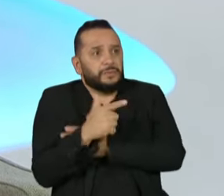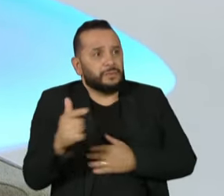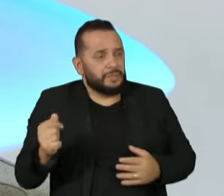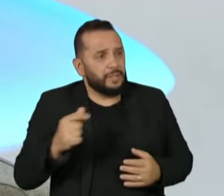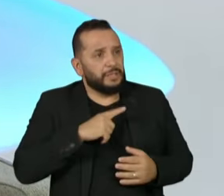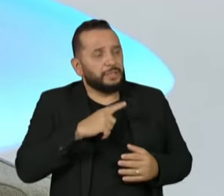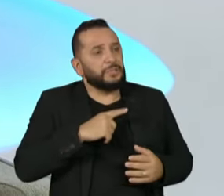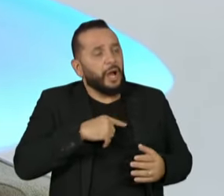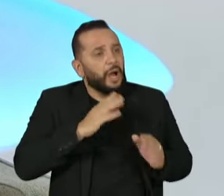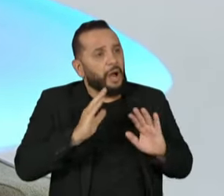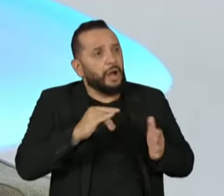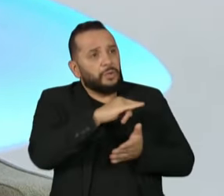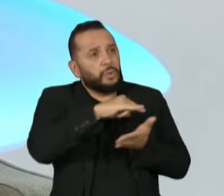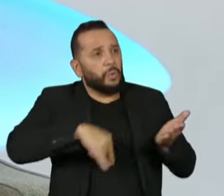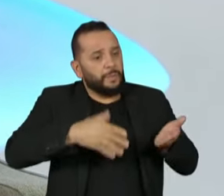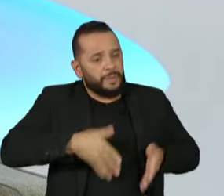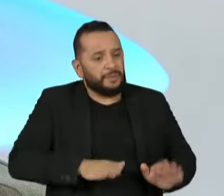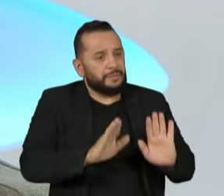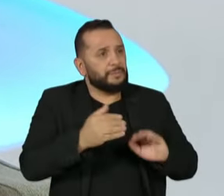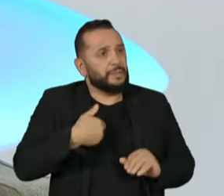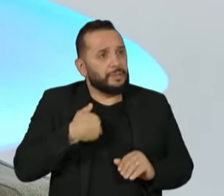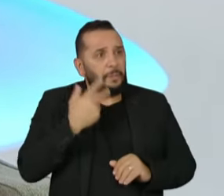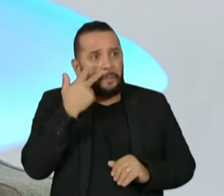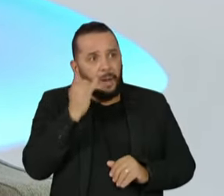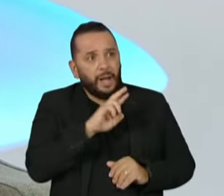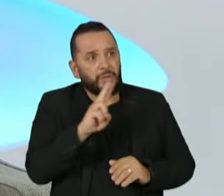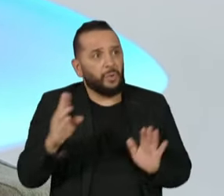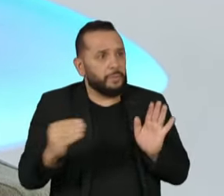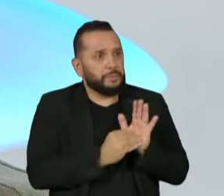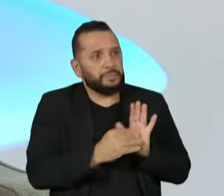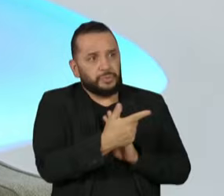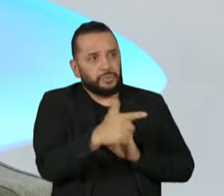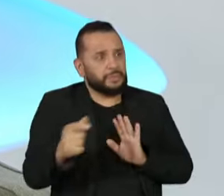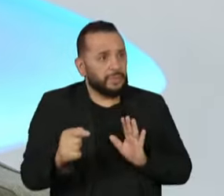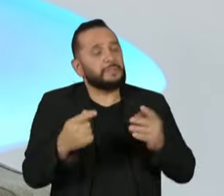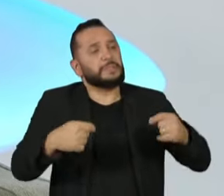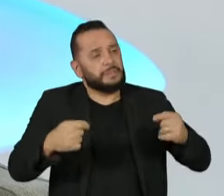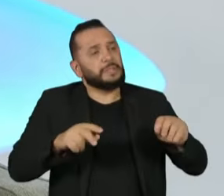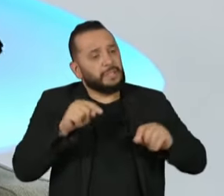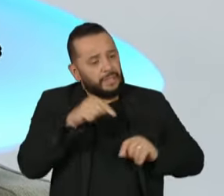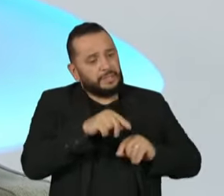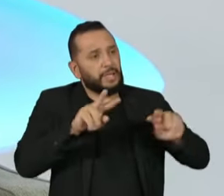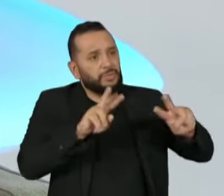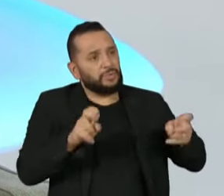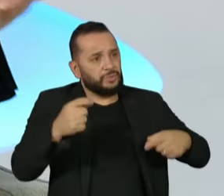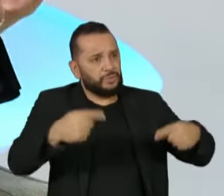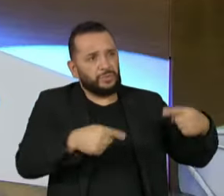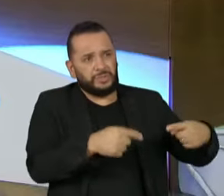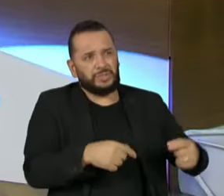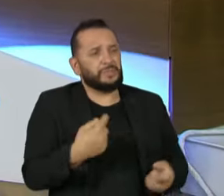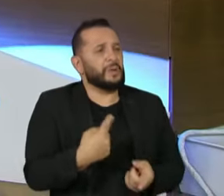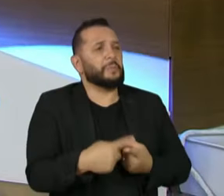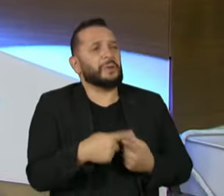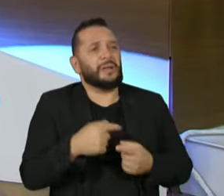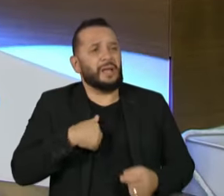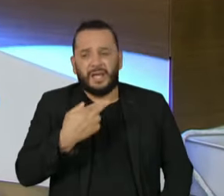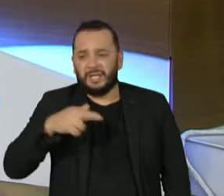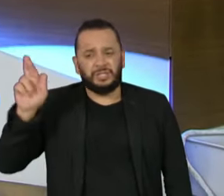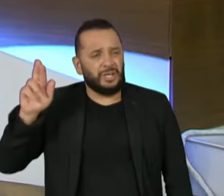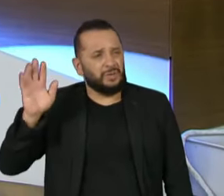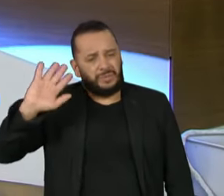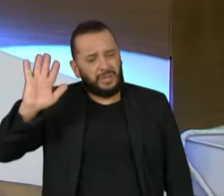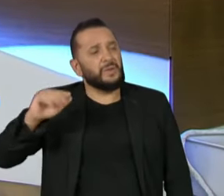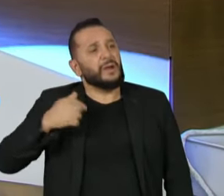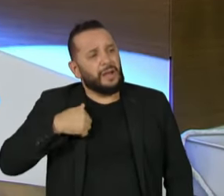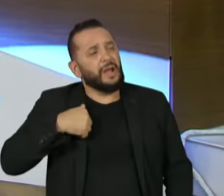certidão de nascimento. Então, são questões como esta que nós temos que discutir no Brasil. Eu repito, não é por crença religiosa, é por convicção e por respeito à